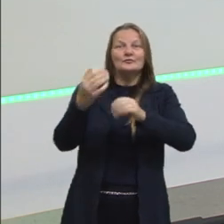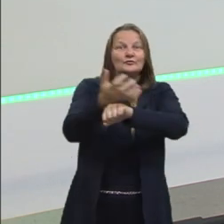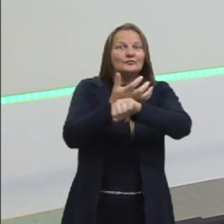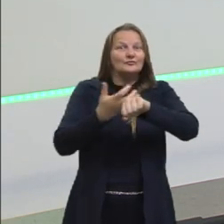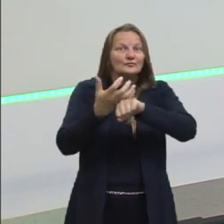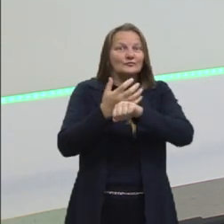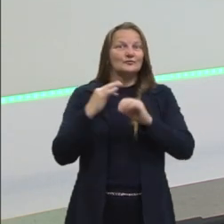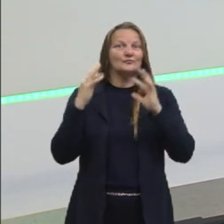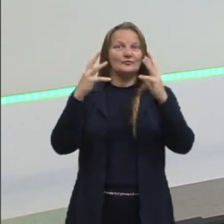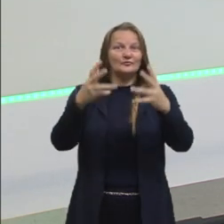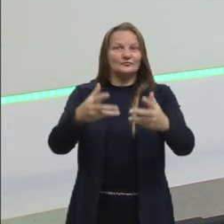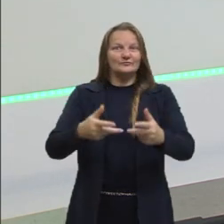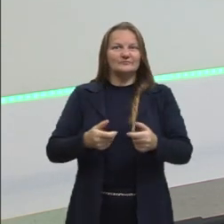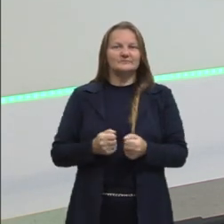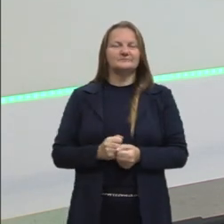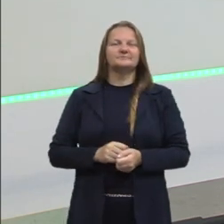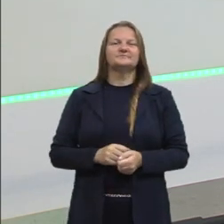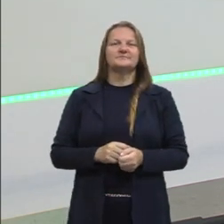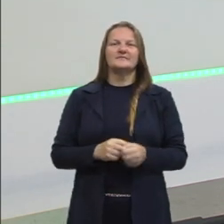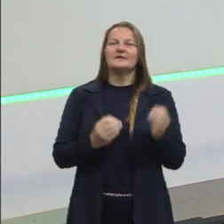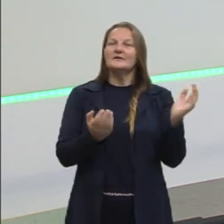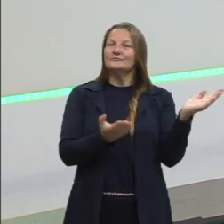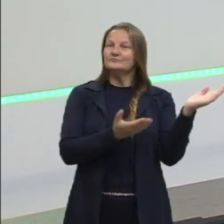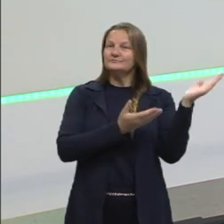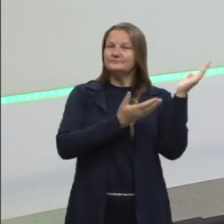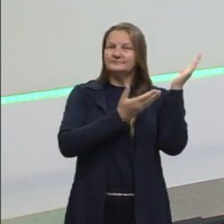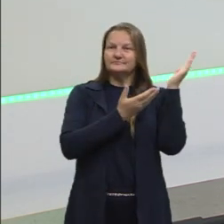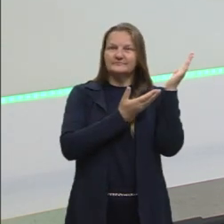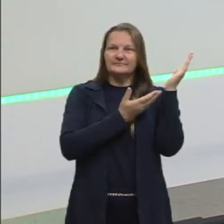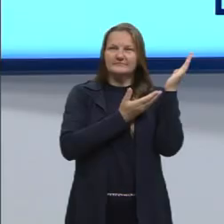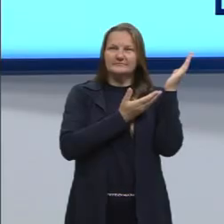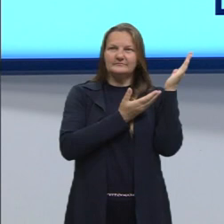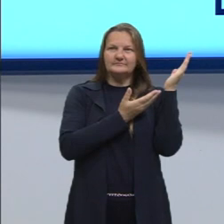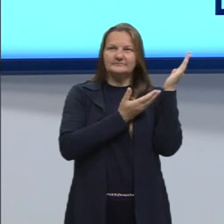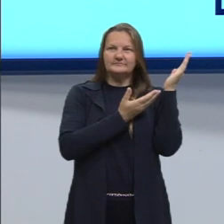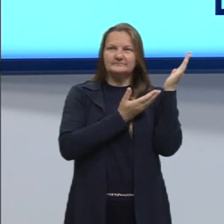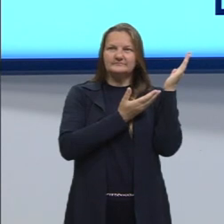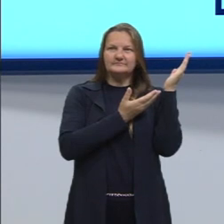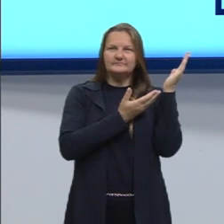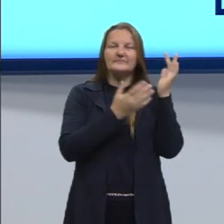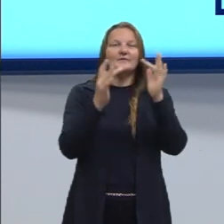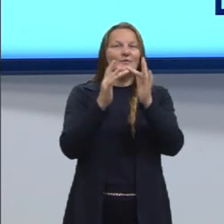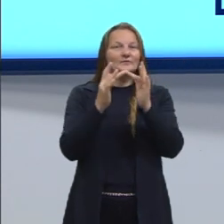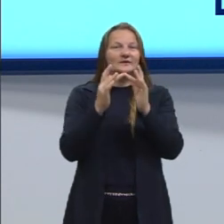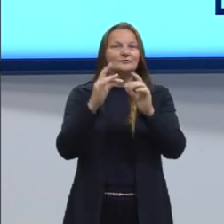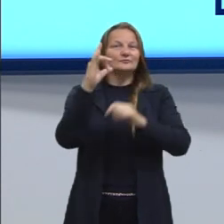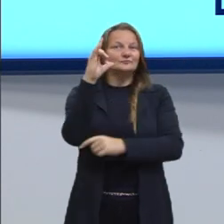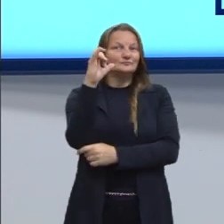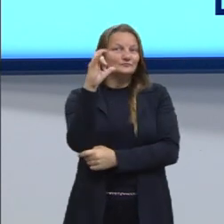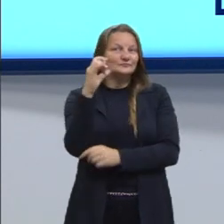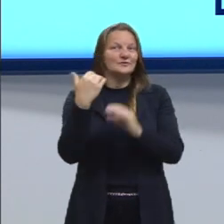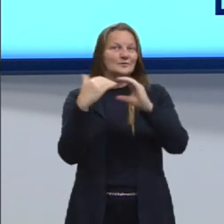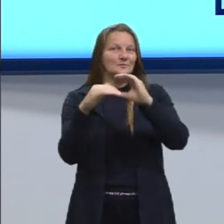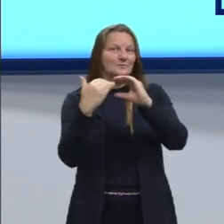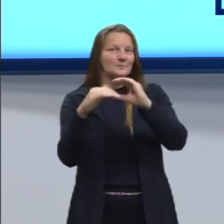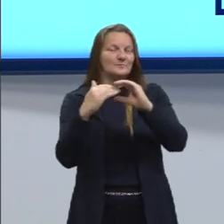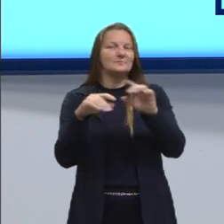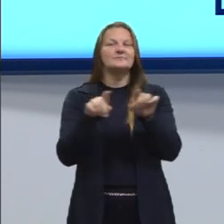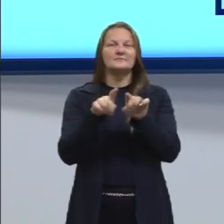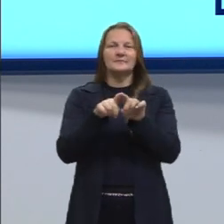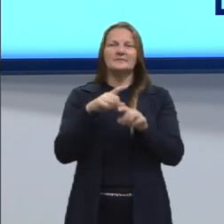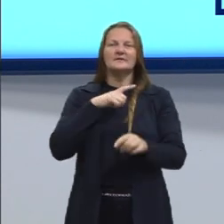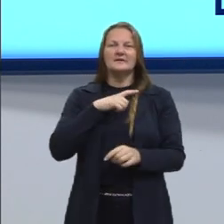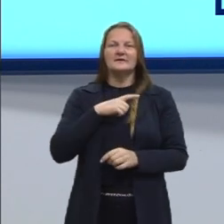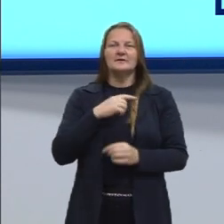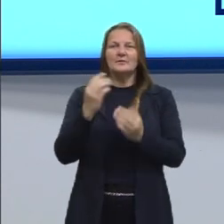componentes também. Eu deixo aqui para vocês os contatos, tem o Instagram, tem o e-mail e também tem